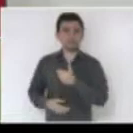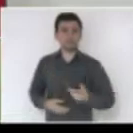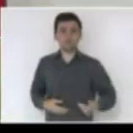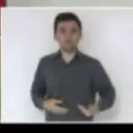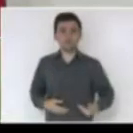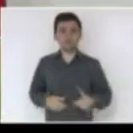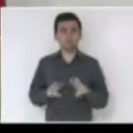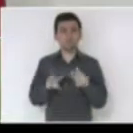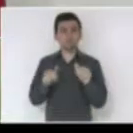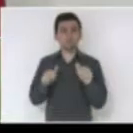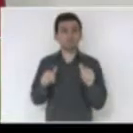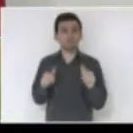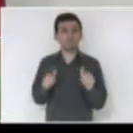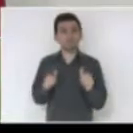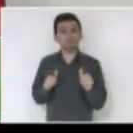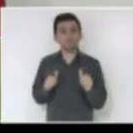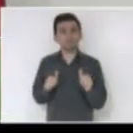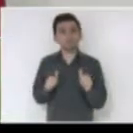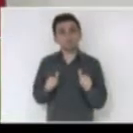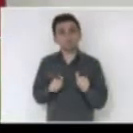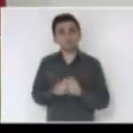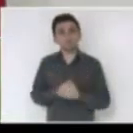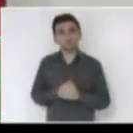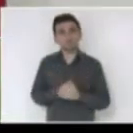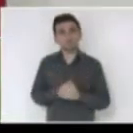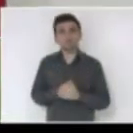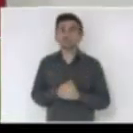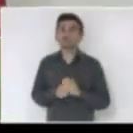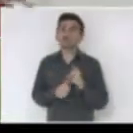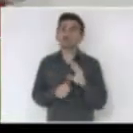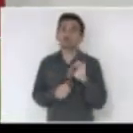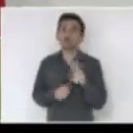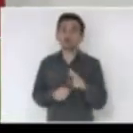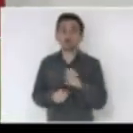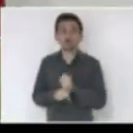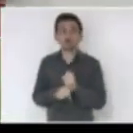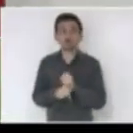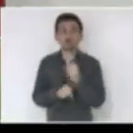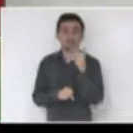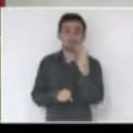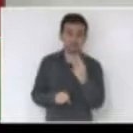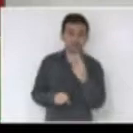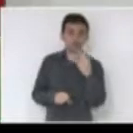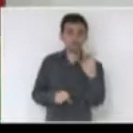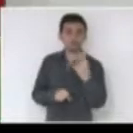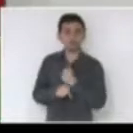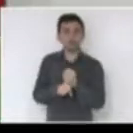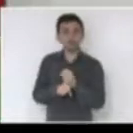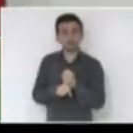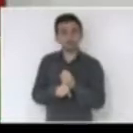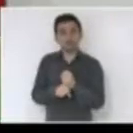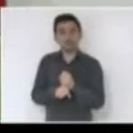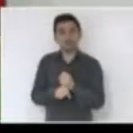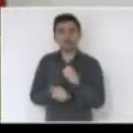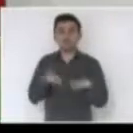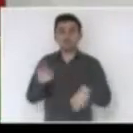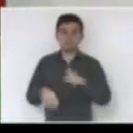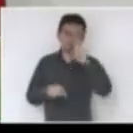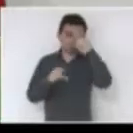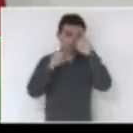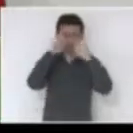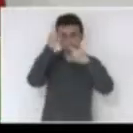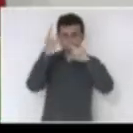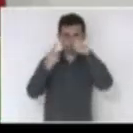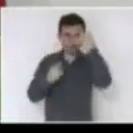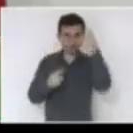conta ser recusada. A não ser quando o cara saiu depois de três, quatro anos, ele está lá fora, já tem uma encrenca política para a sucessão. Os caras inventam lá